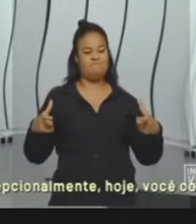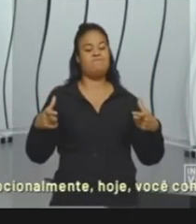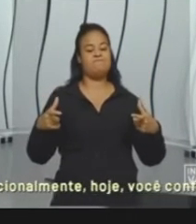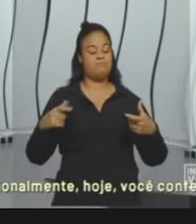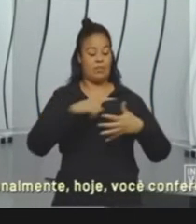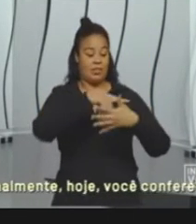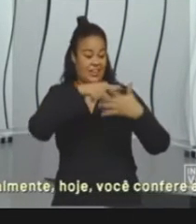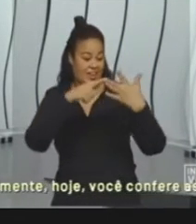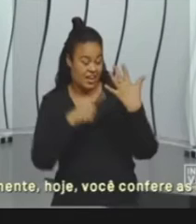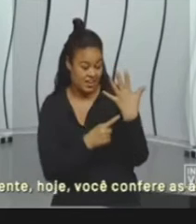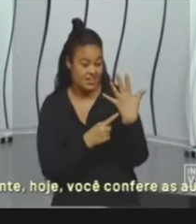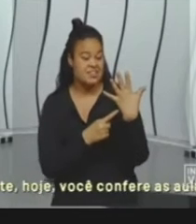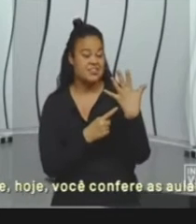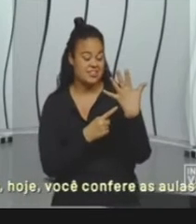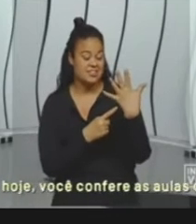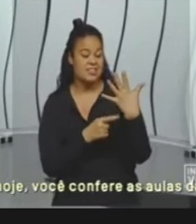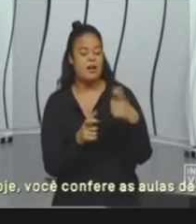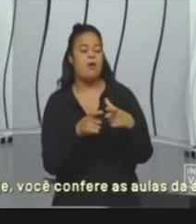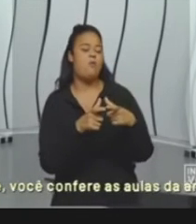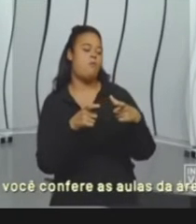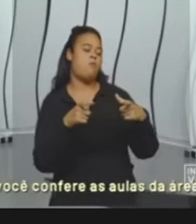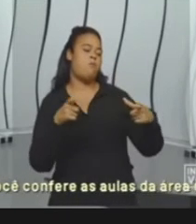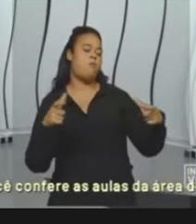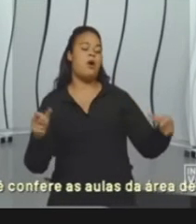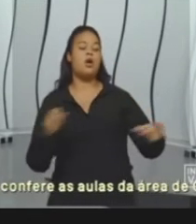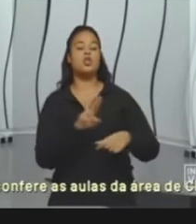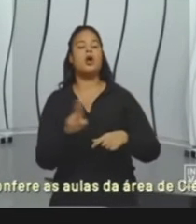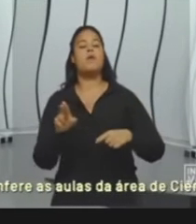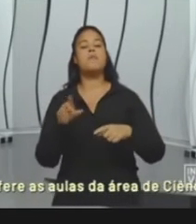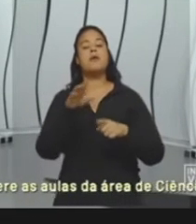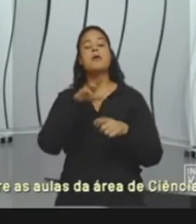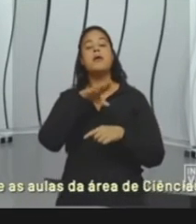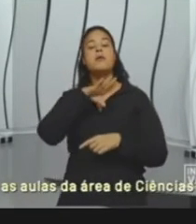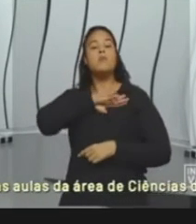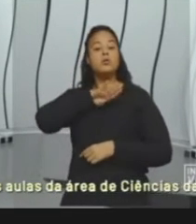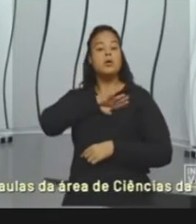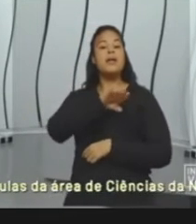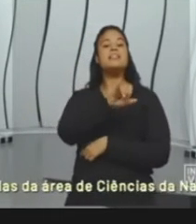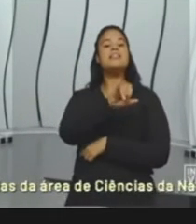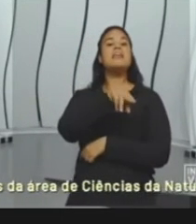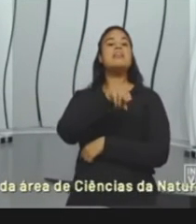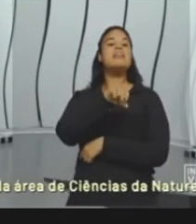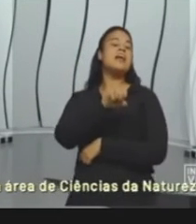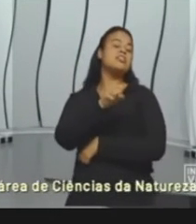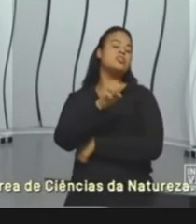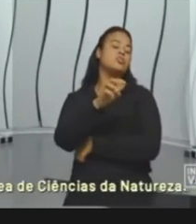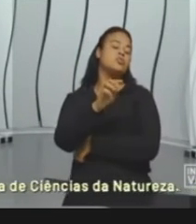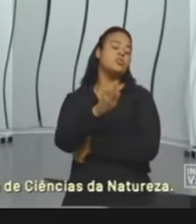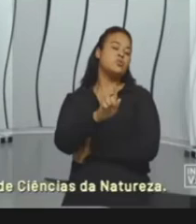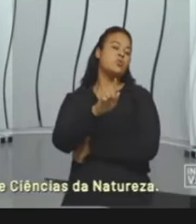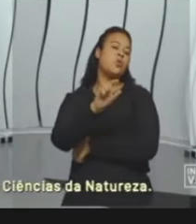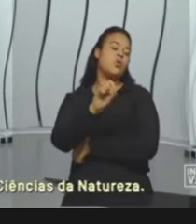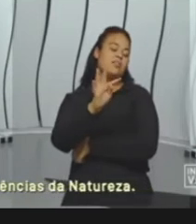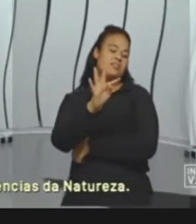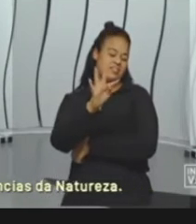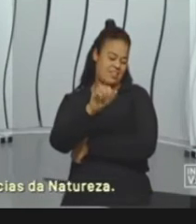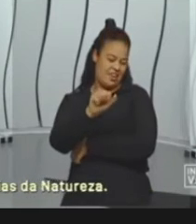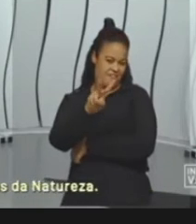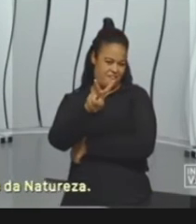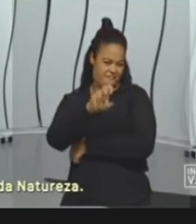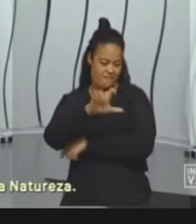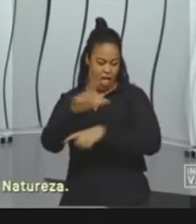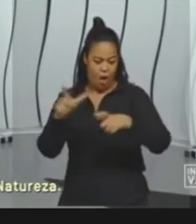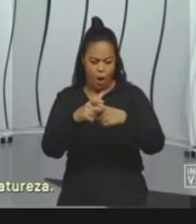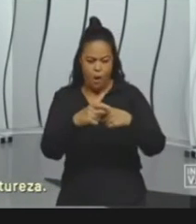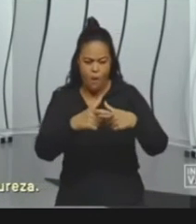geral, são consideradas inesgotáveis. Mas eu vou destacar aqui mais uma vez que lembrando que isso depende do tempo de vida da Terra. A